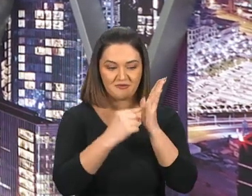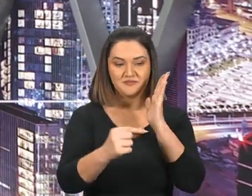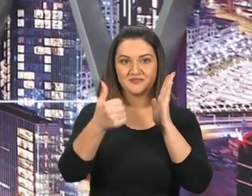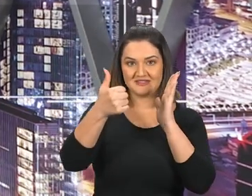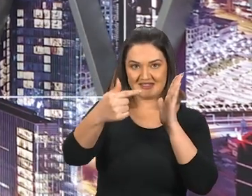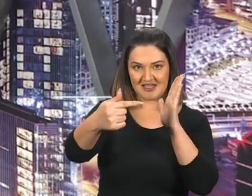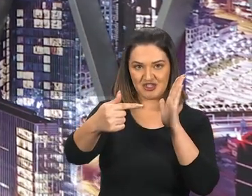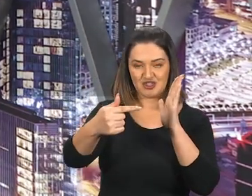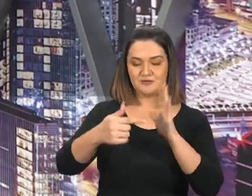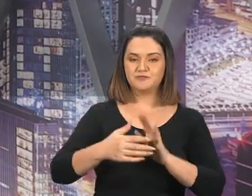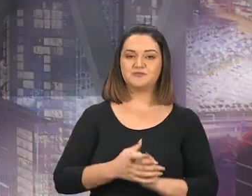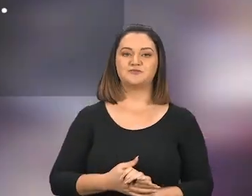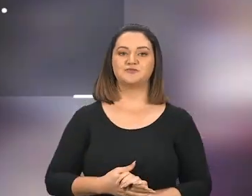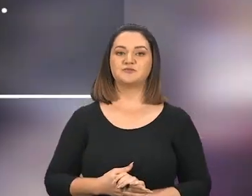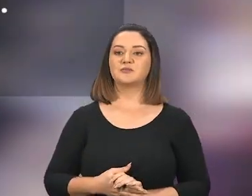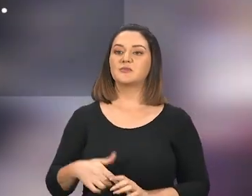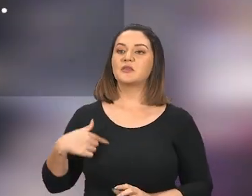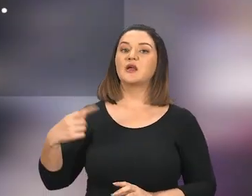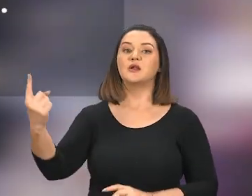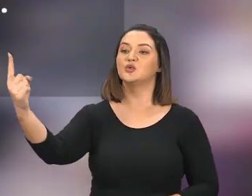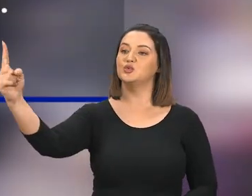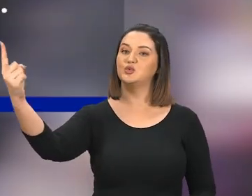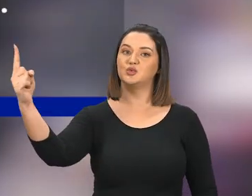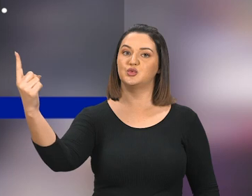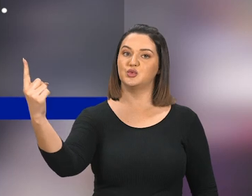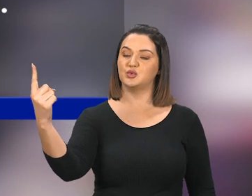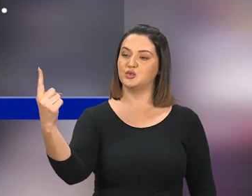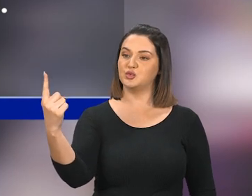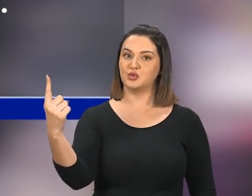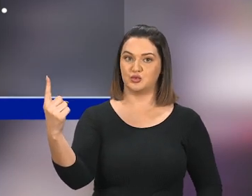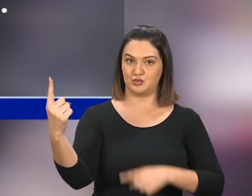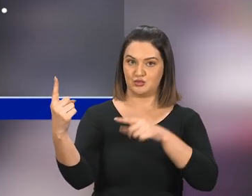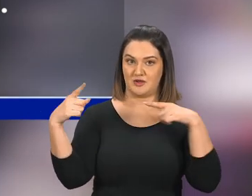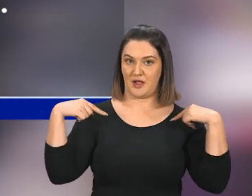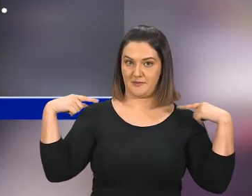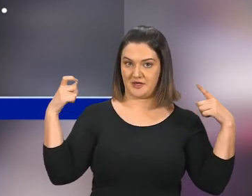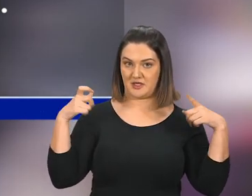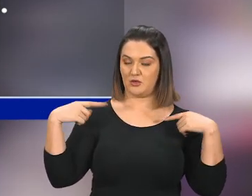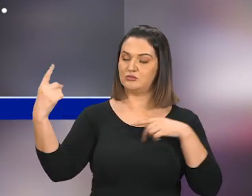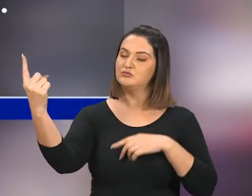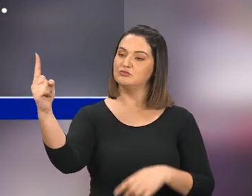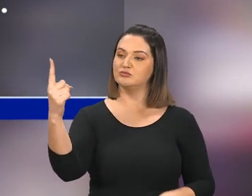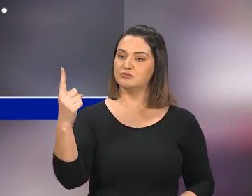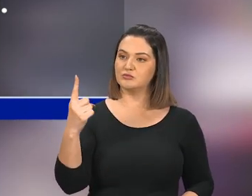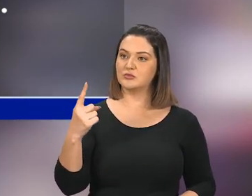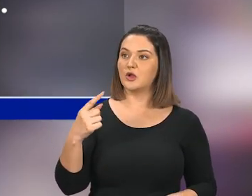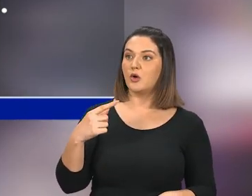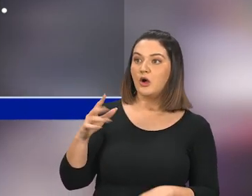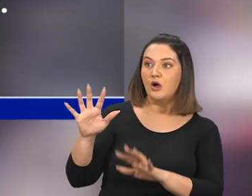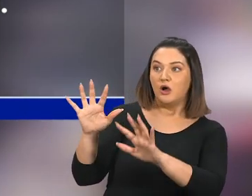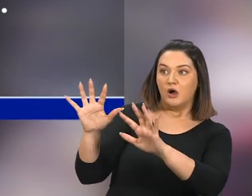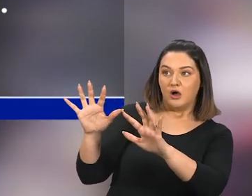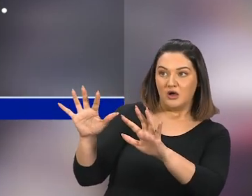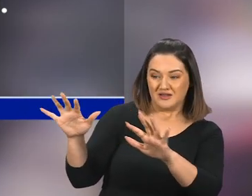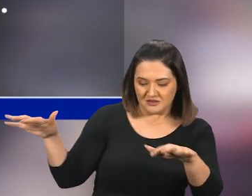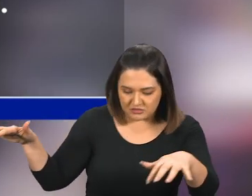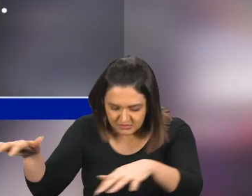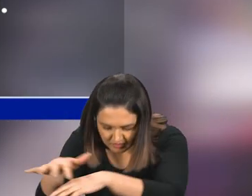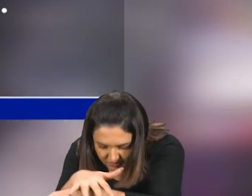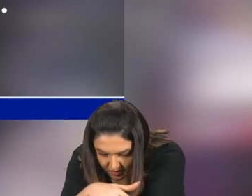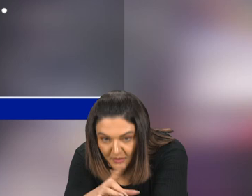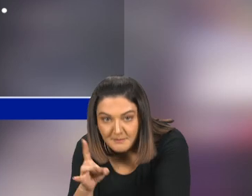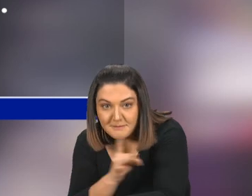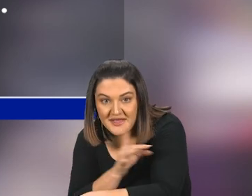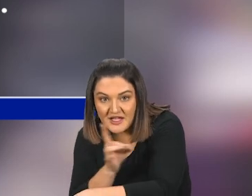ver, Verso 17, Veio, Pois, Para perto, Para perto de onde eu estava, E ao chegar, Ele, Fiquei amedrontado,